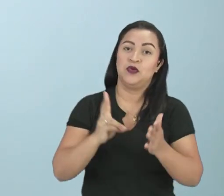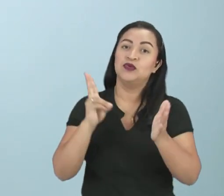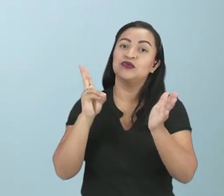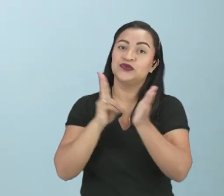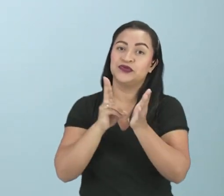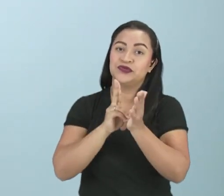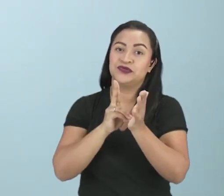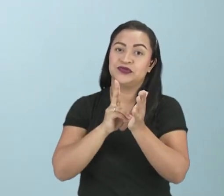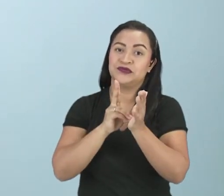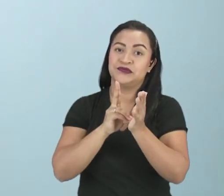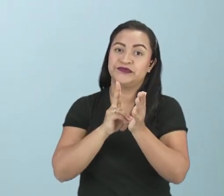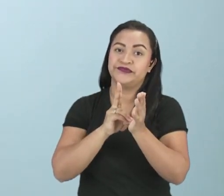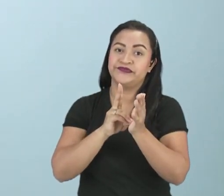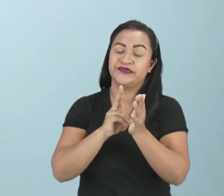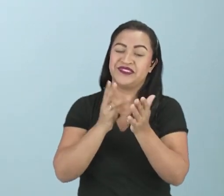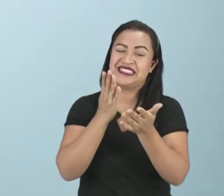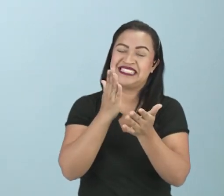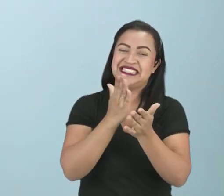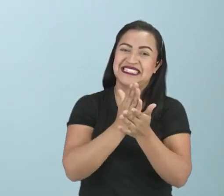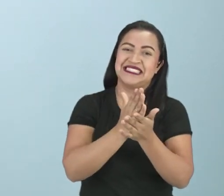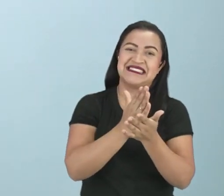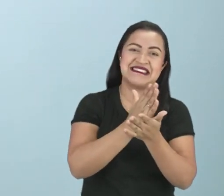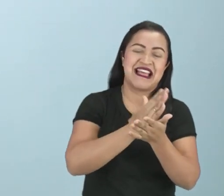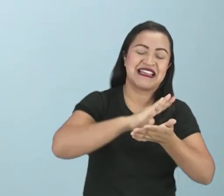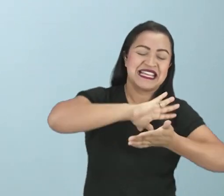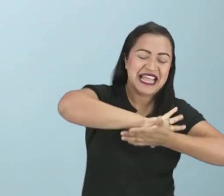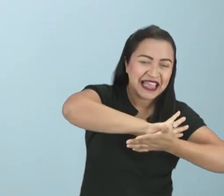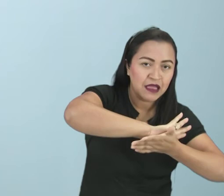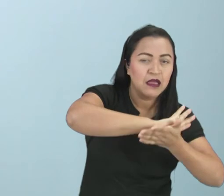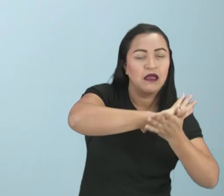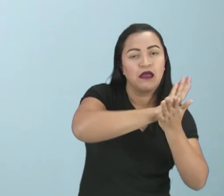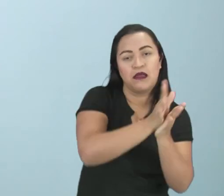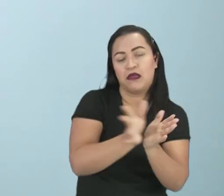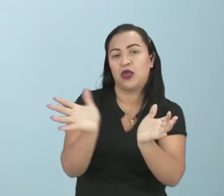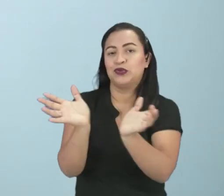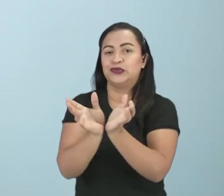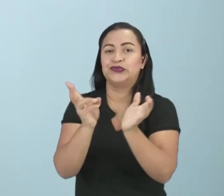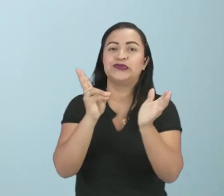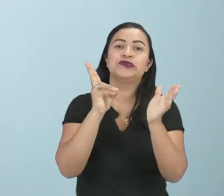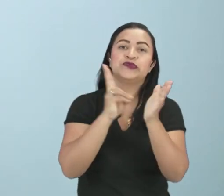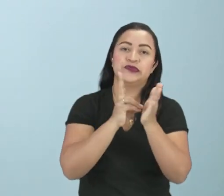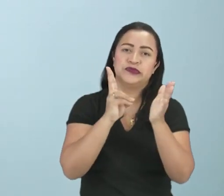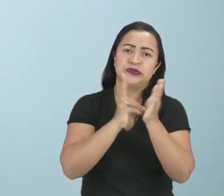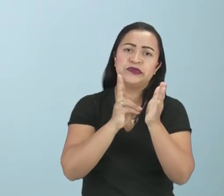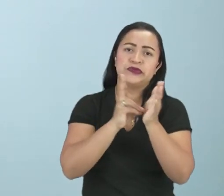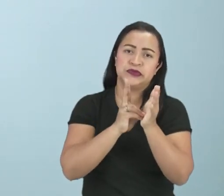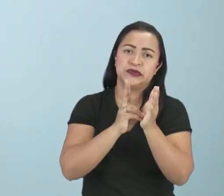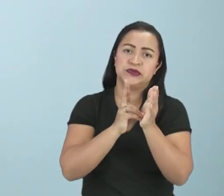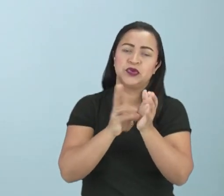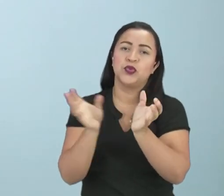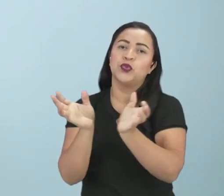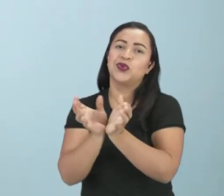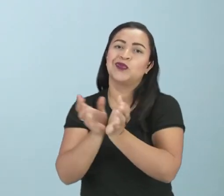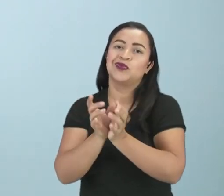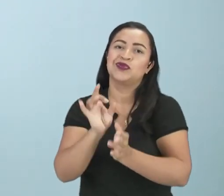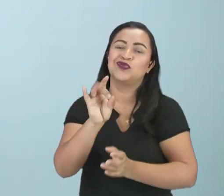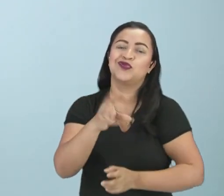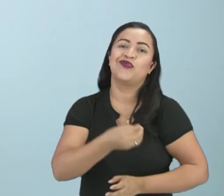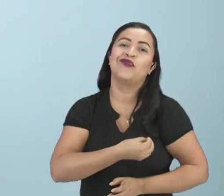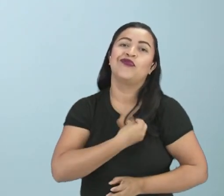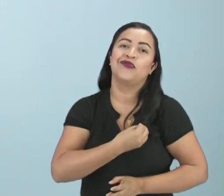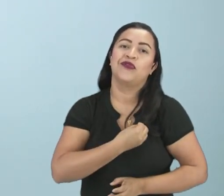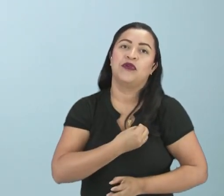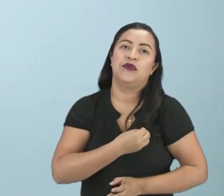Foi uma matança, um genocídio sem precedente. Foi muito